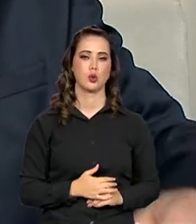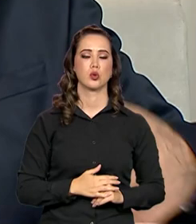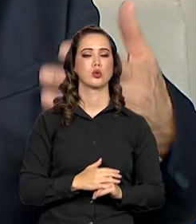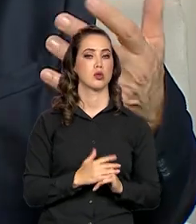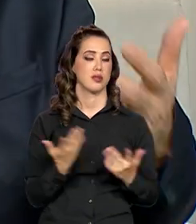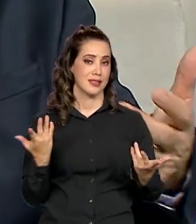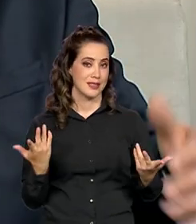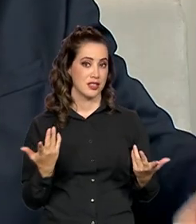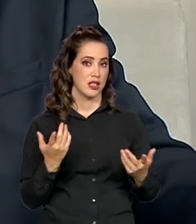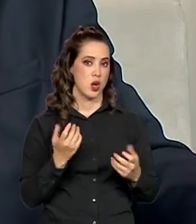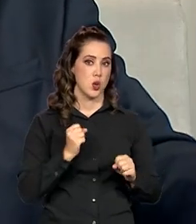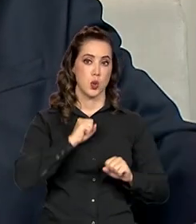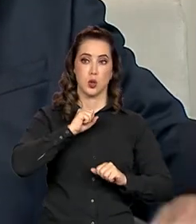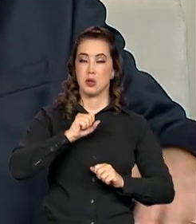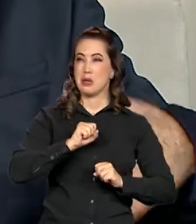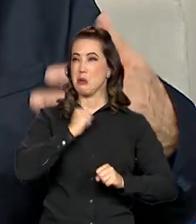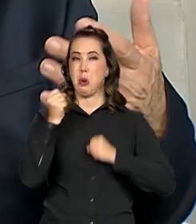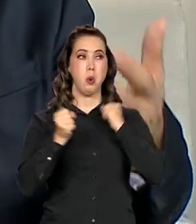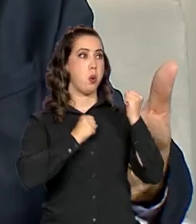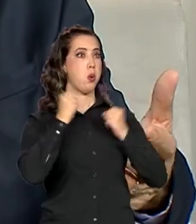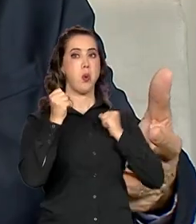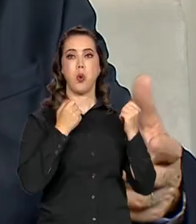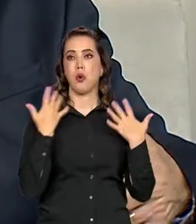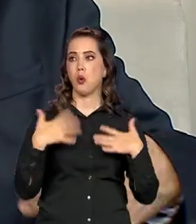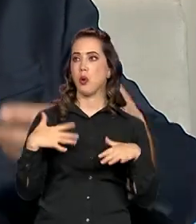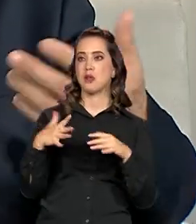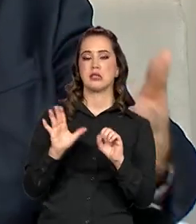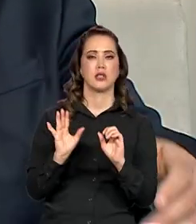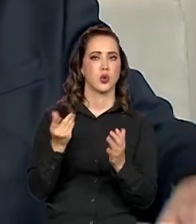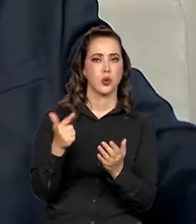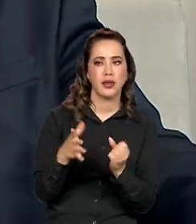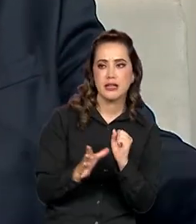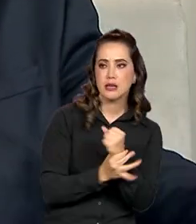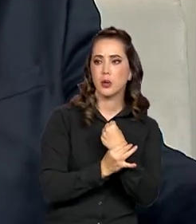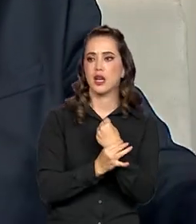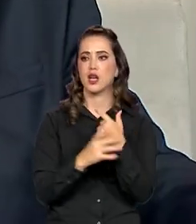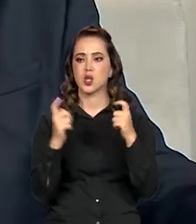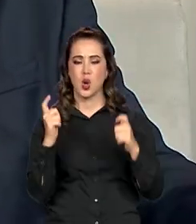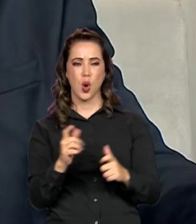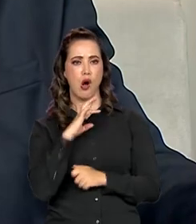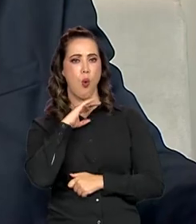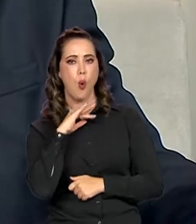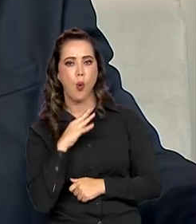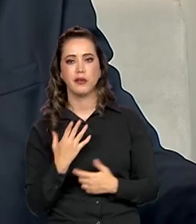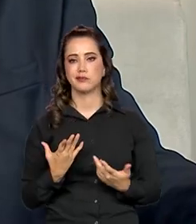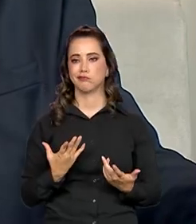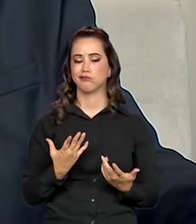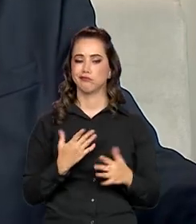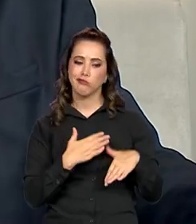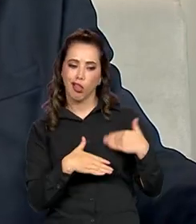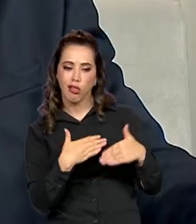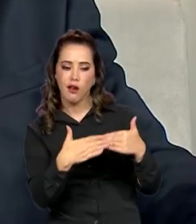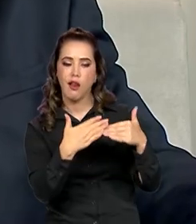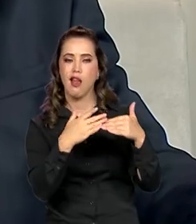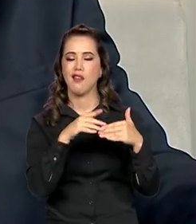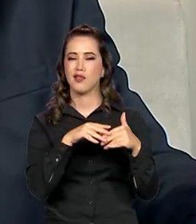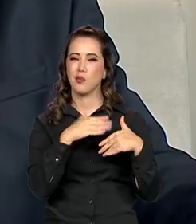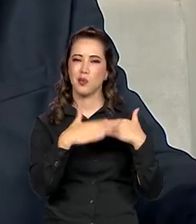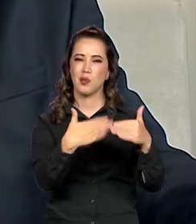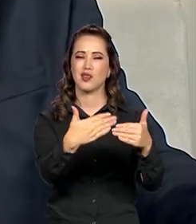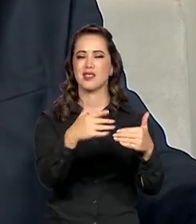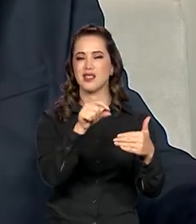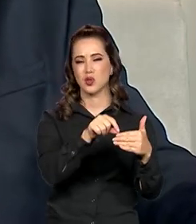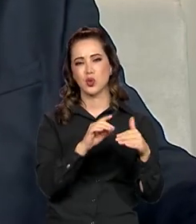ou seja, o estresse, a falta de segurança, a falta de um ambiente saudável, leva a um processo de doença